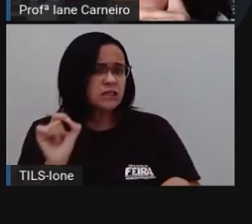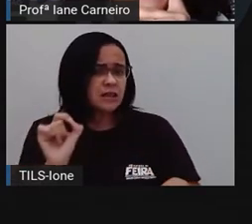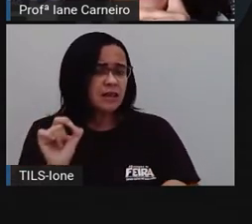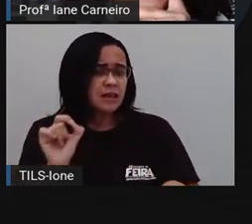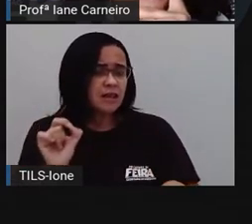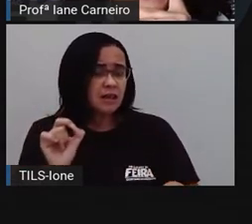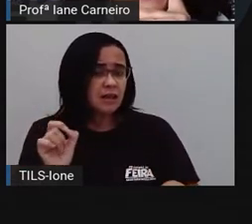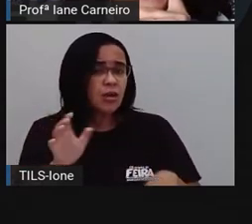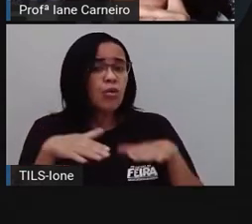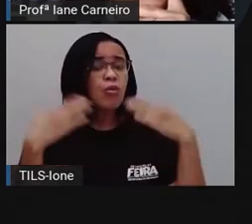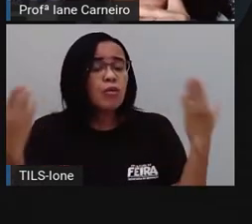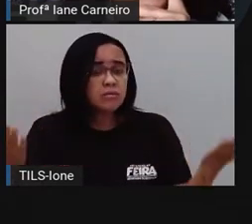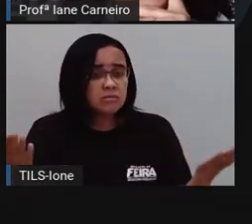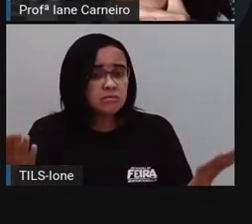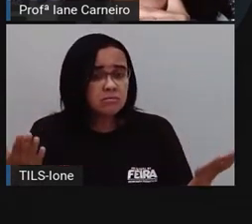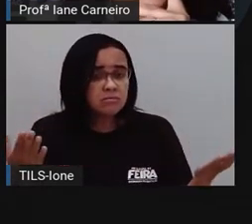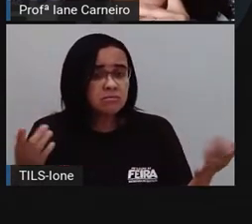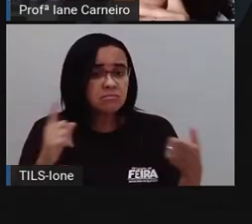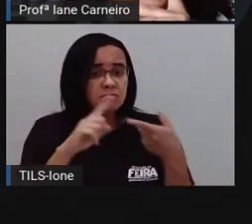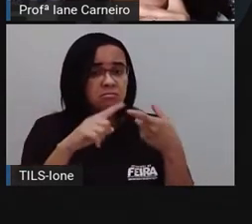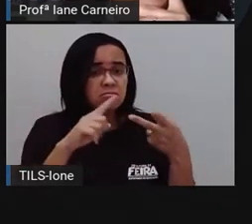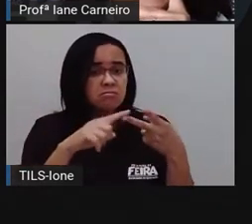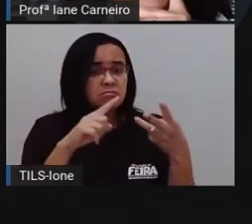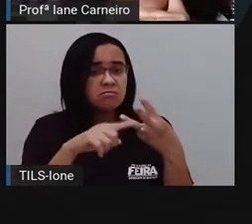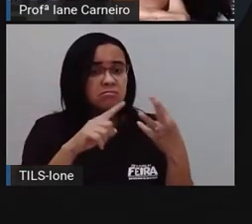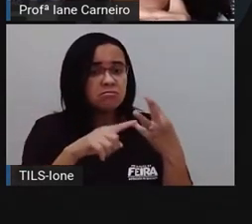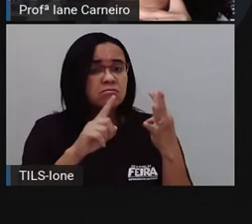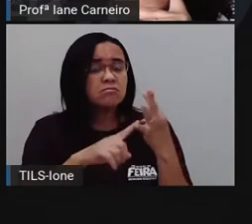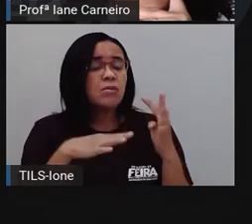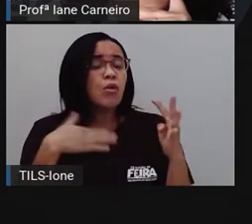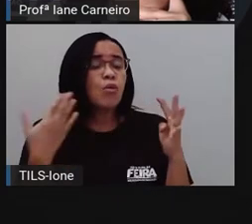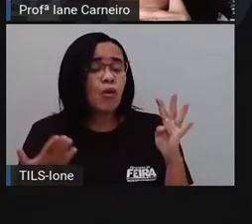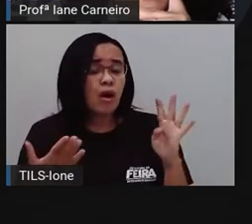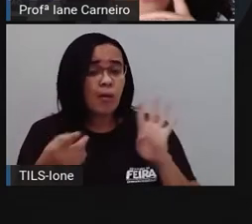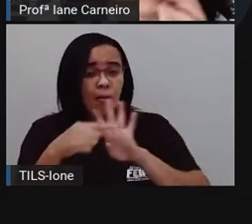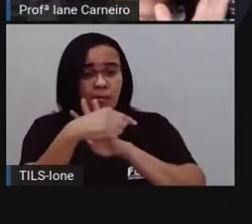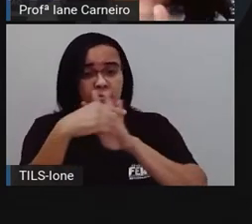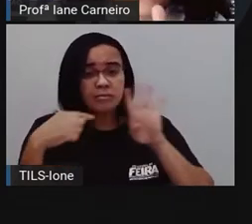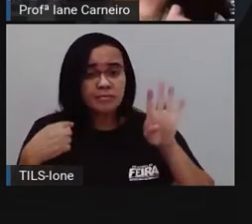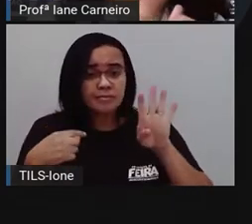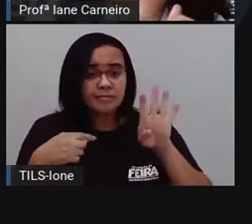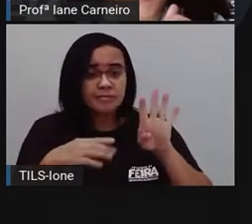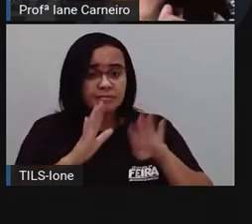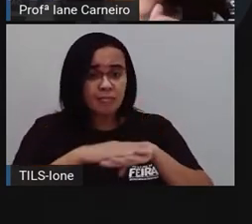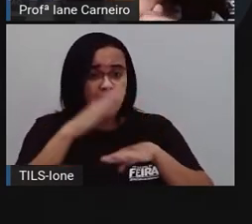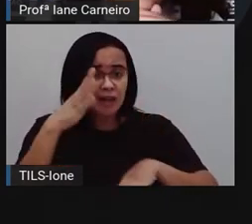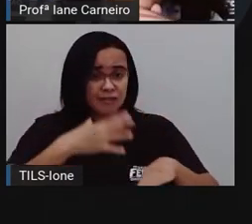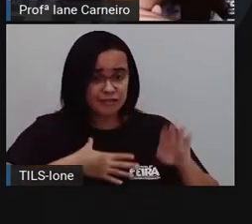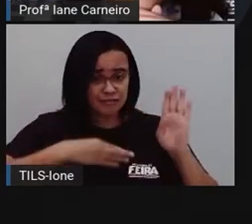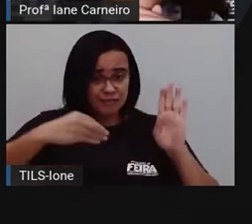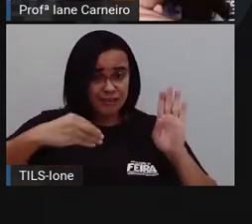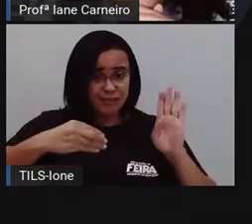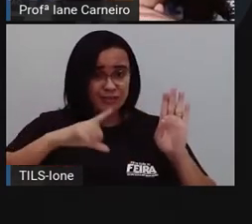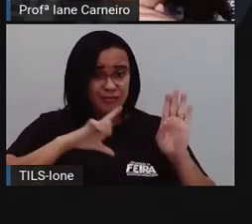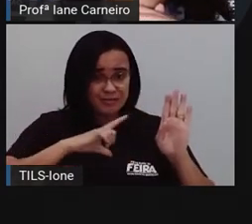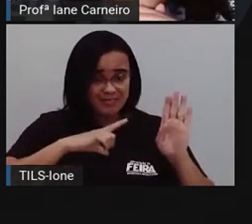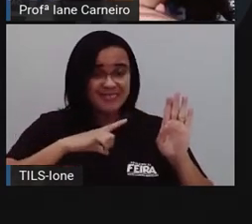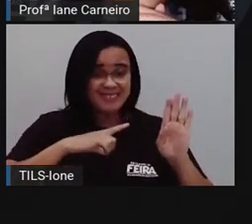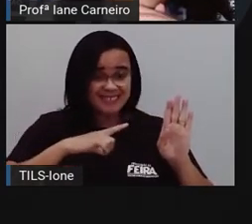a tartaruga, o mico ou a zebra? Qual deles tem mais filhotes?